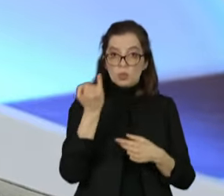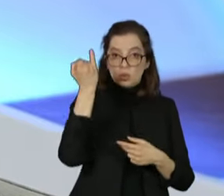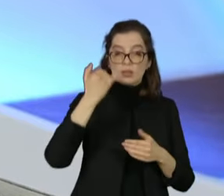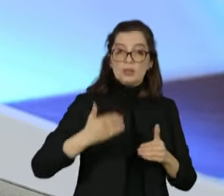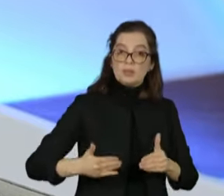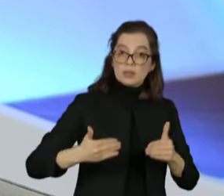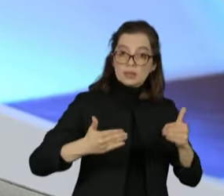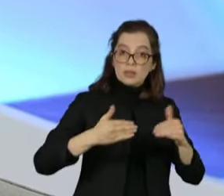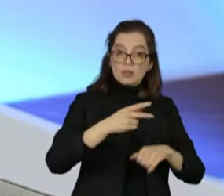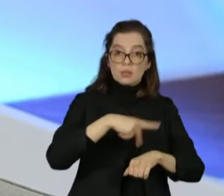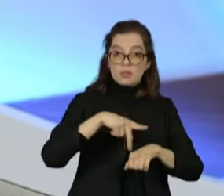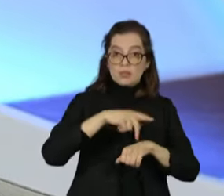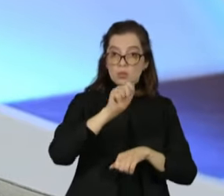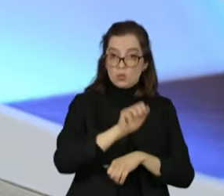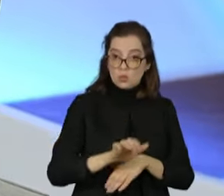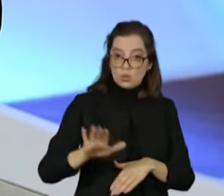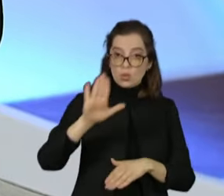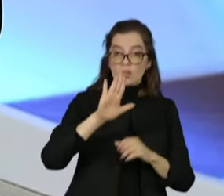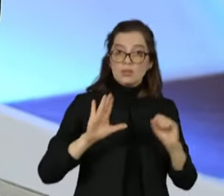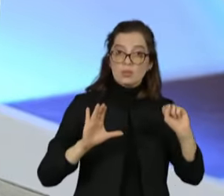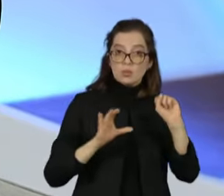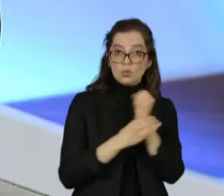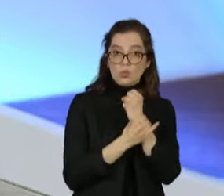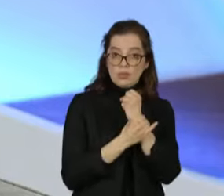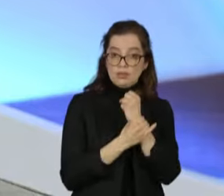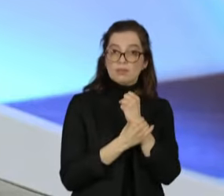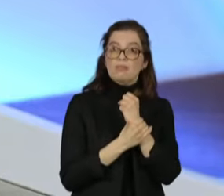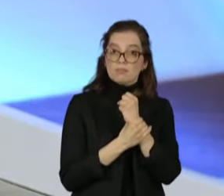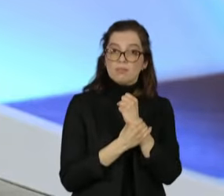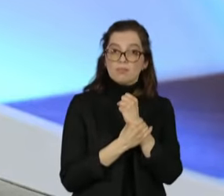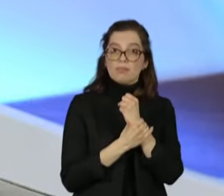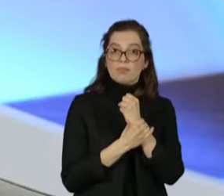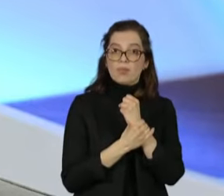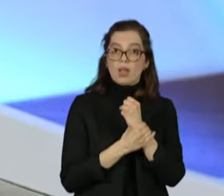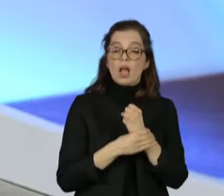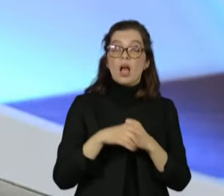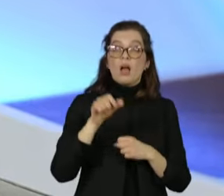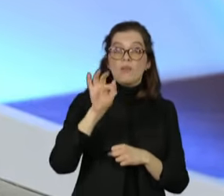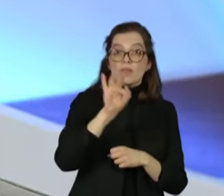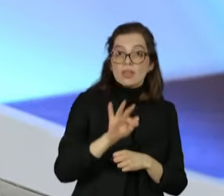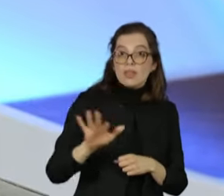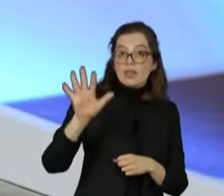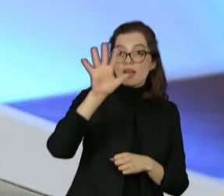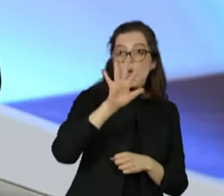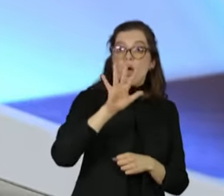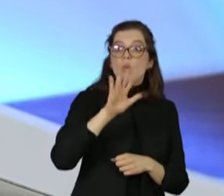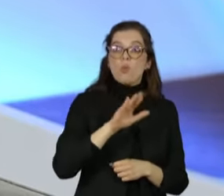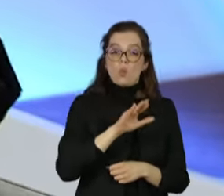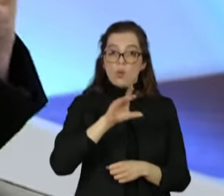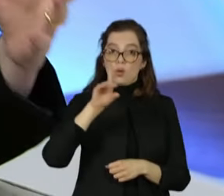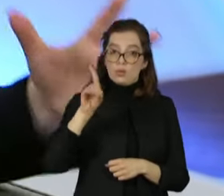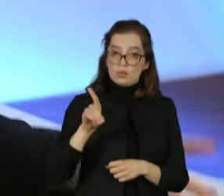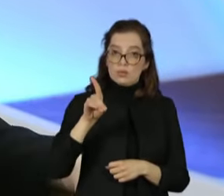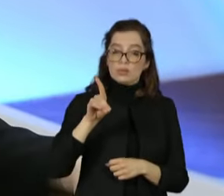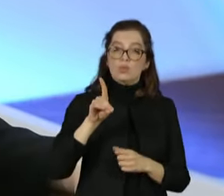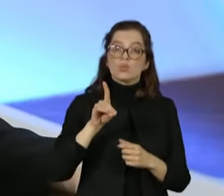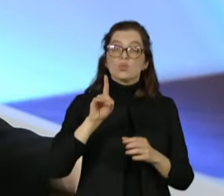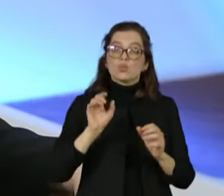Ministério Nacional. Segundo, a União vai coordenar, junto dos Estados, que é os Estados que fazem segurança pública, uma